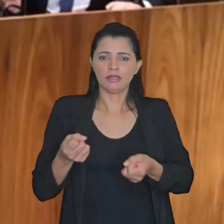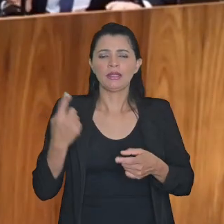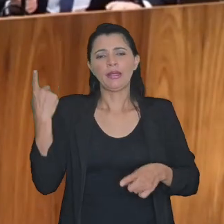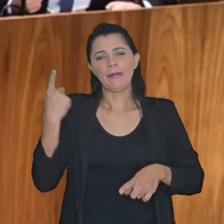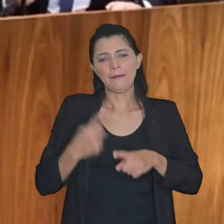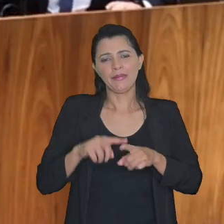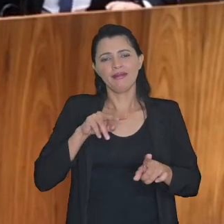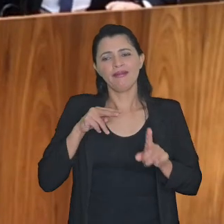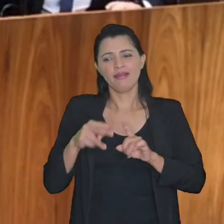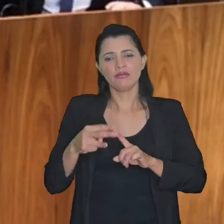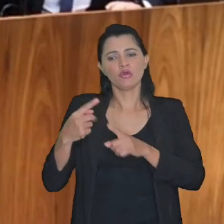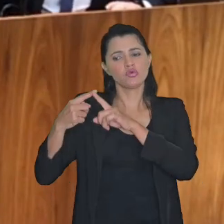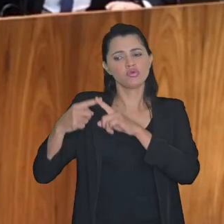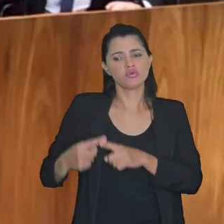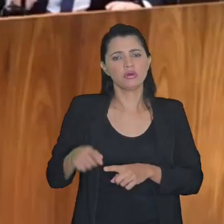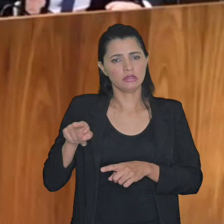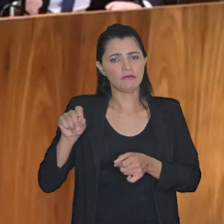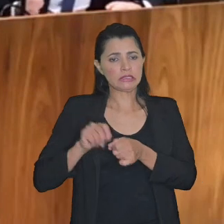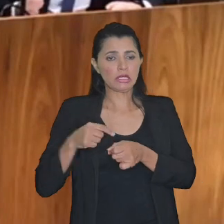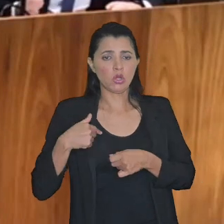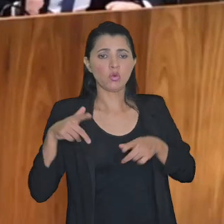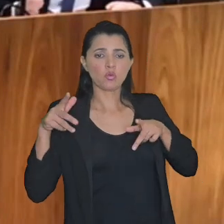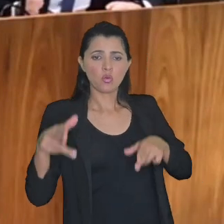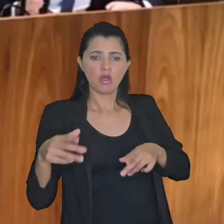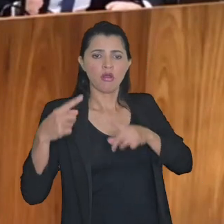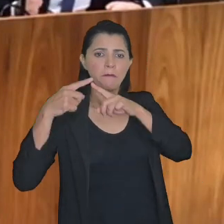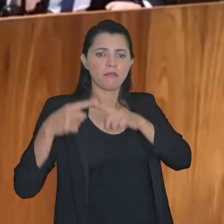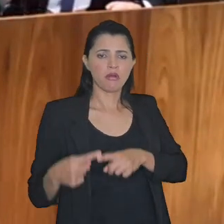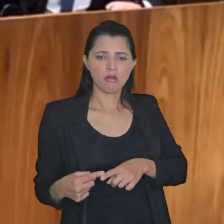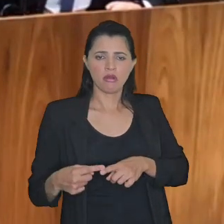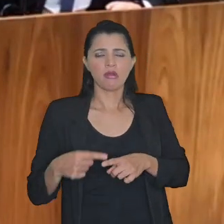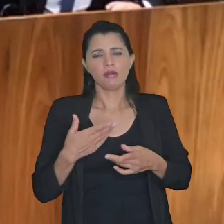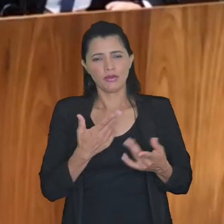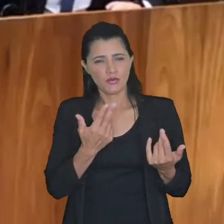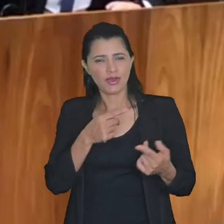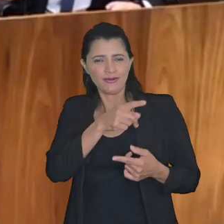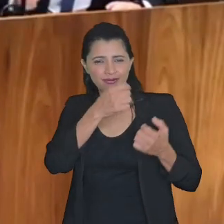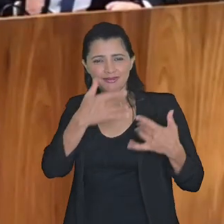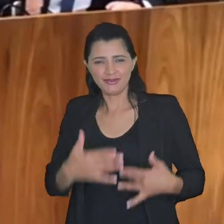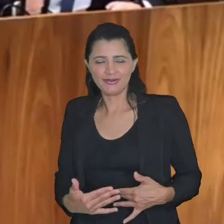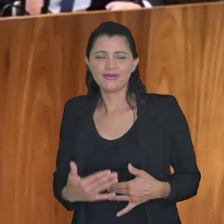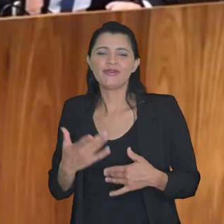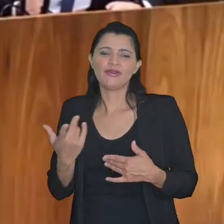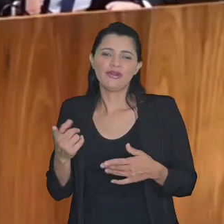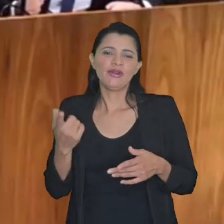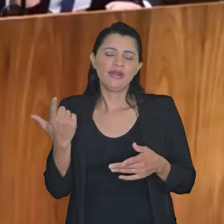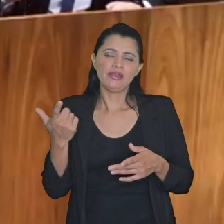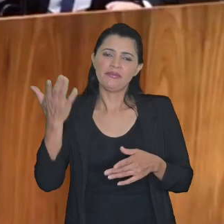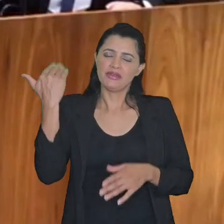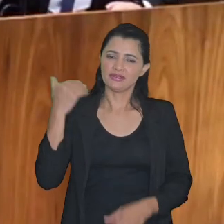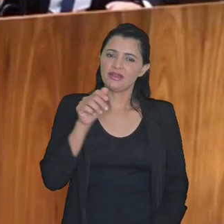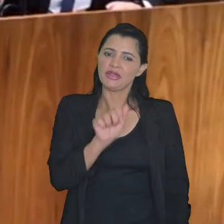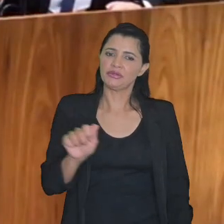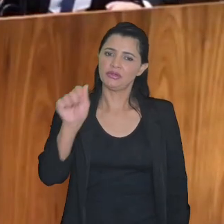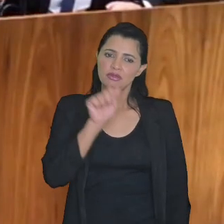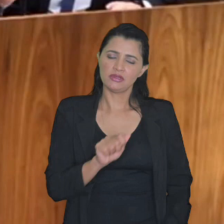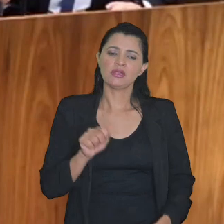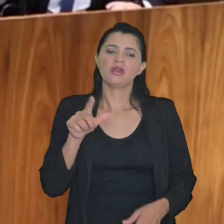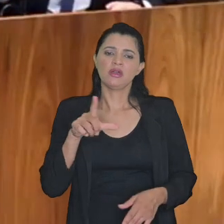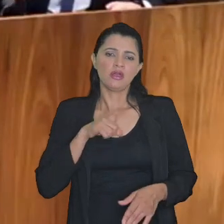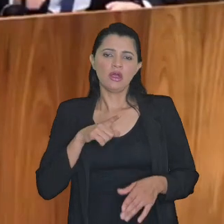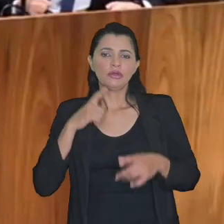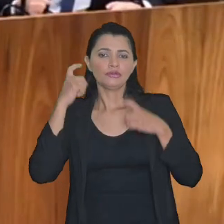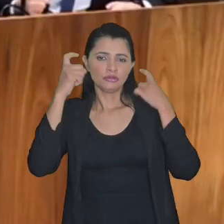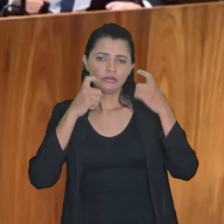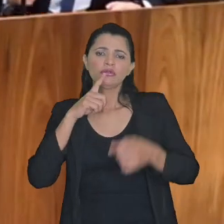por ponto de vista concorrencial como o doutor Nino falou e na época da associação doutor Nino a Juf